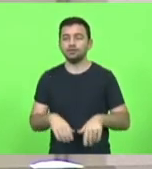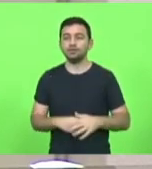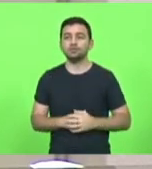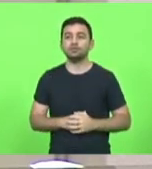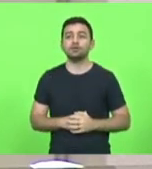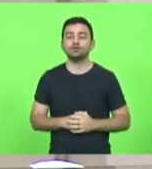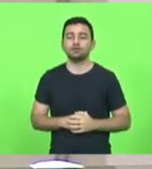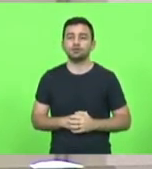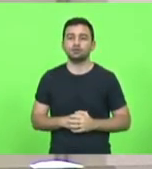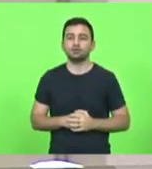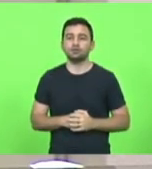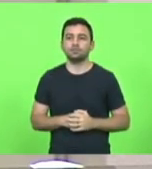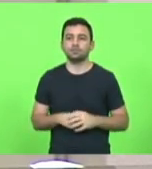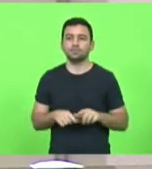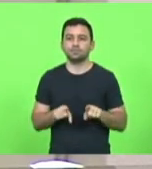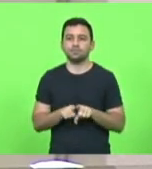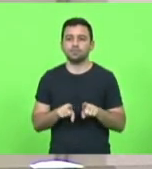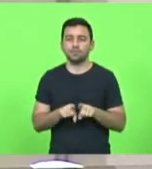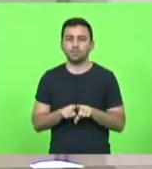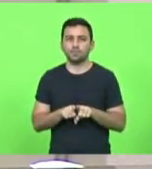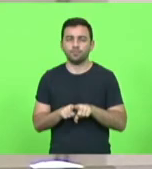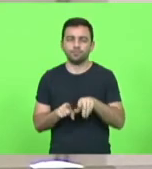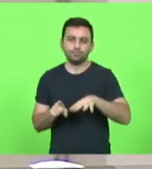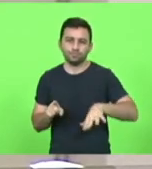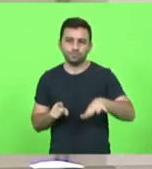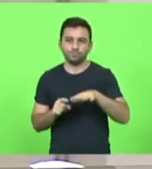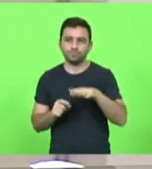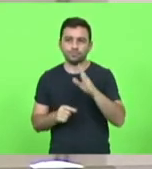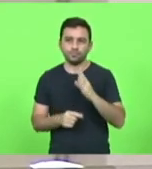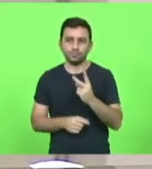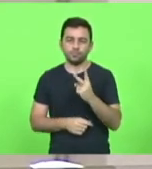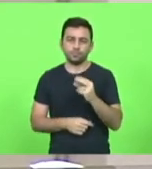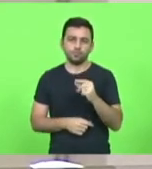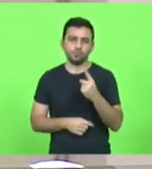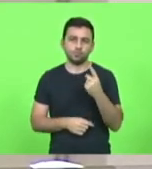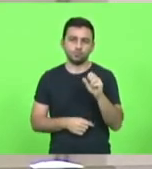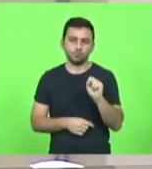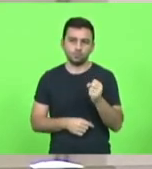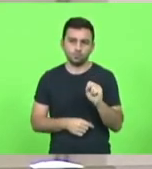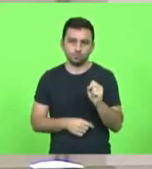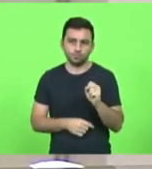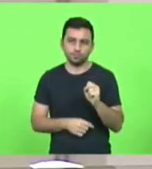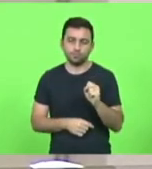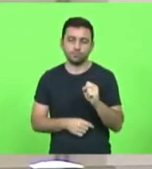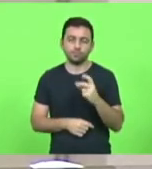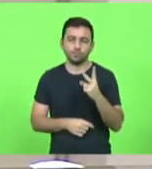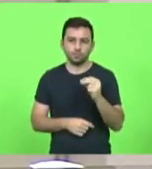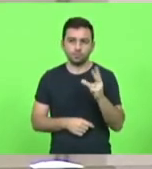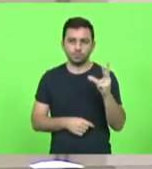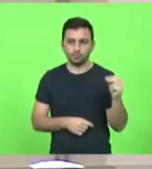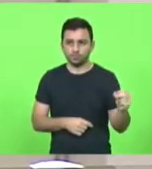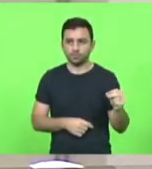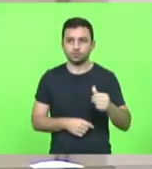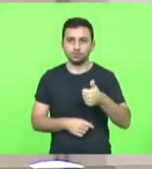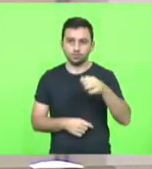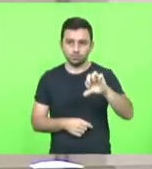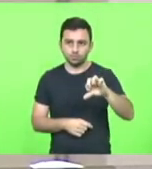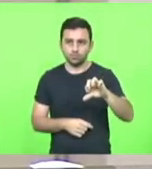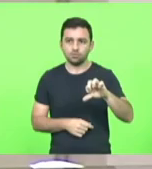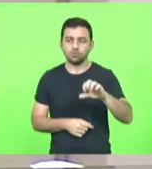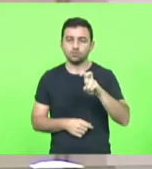299, barra 2018, 202, barra 2020, 19 e 54, barra